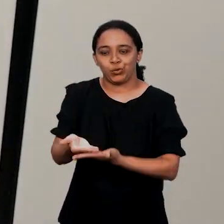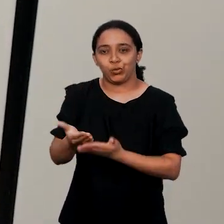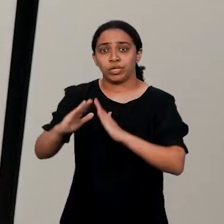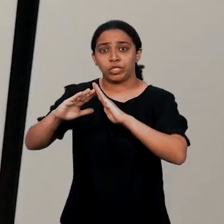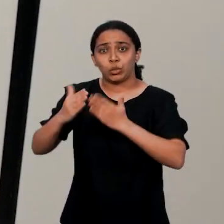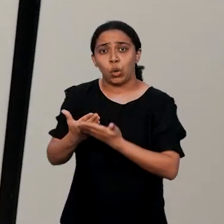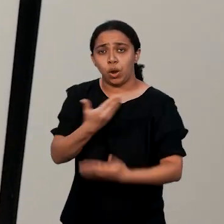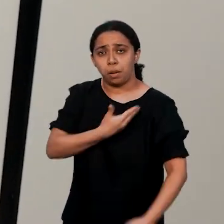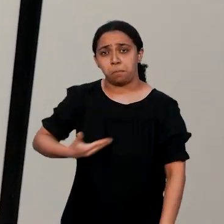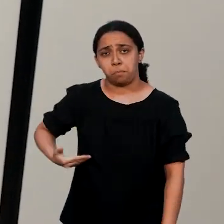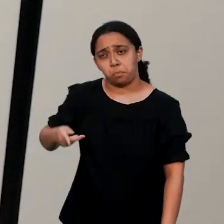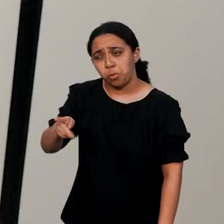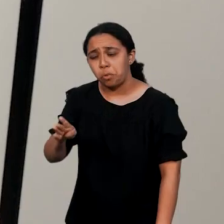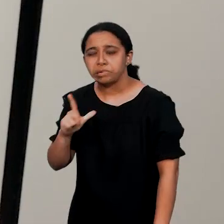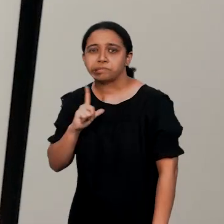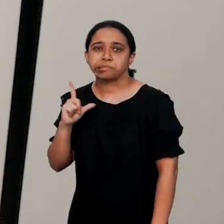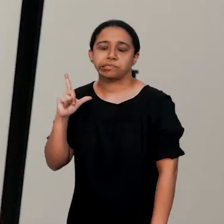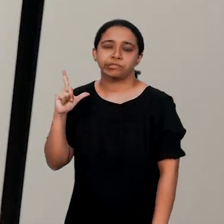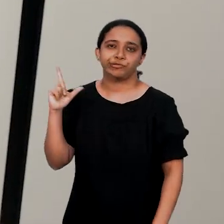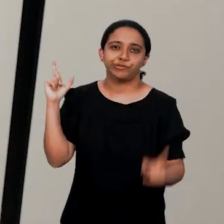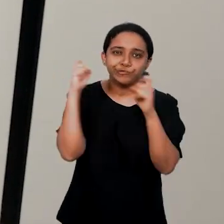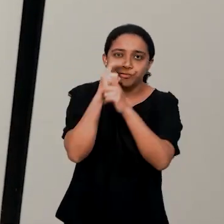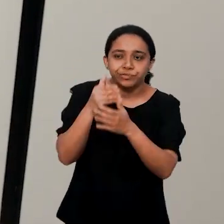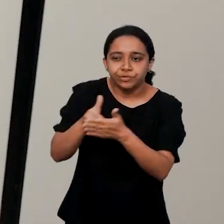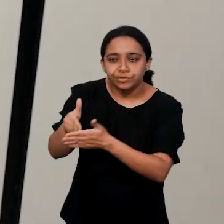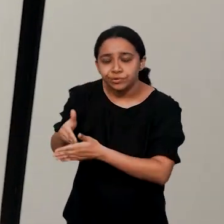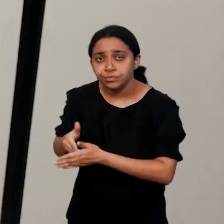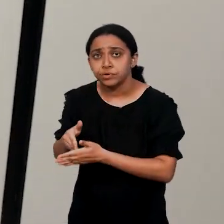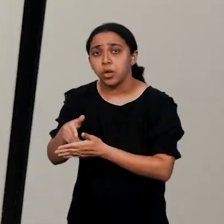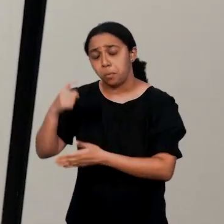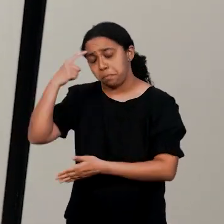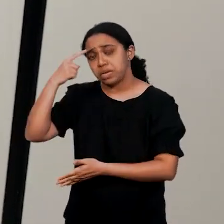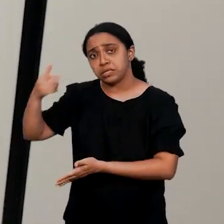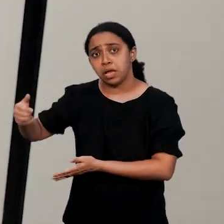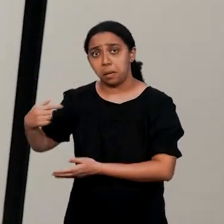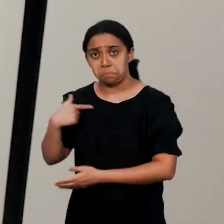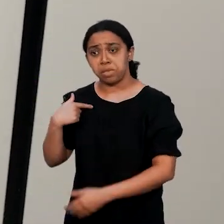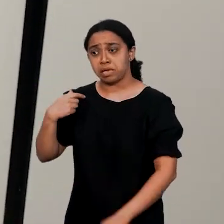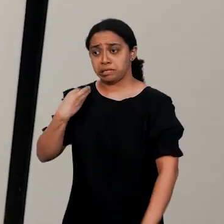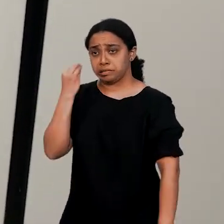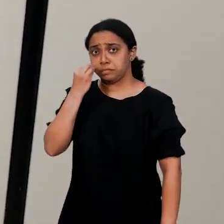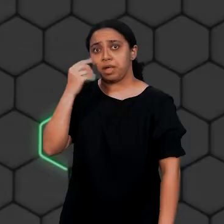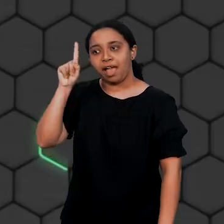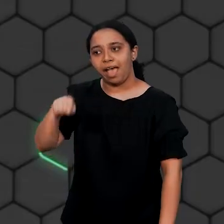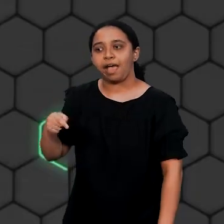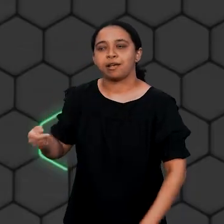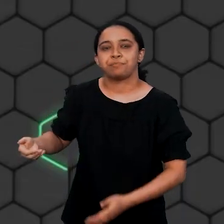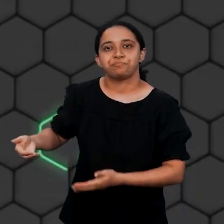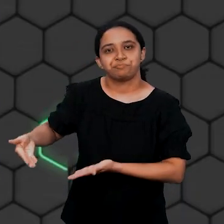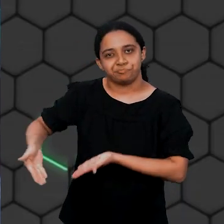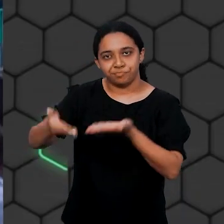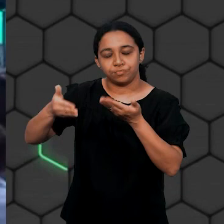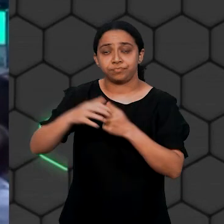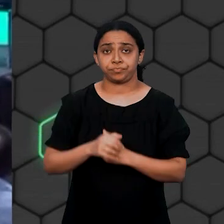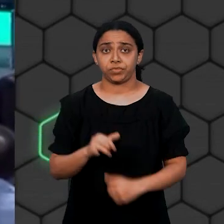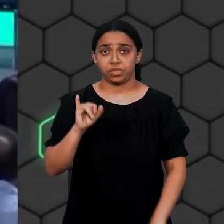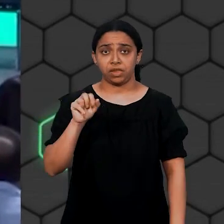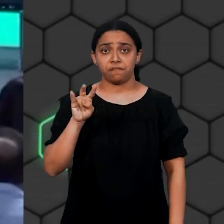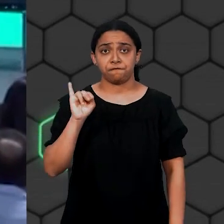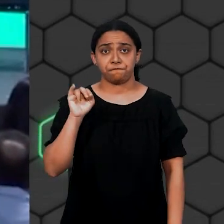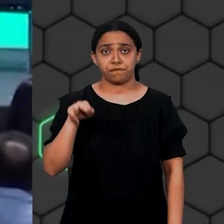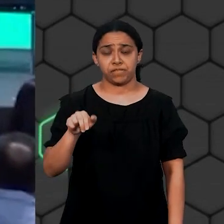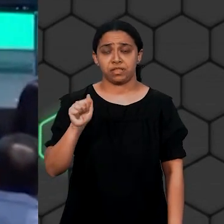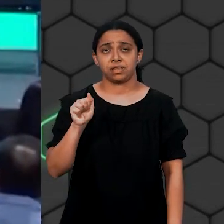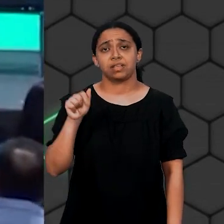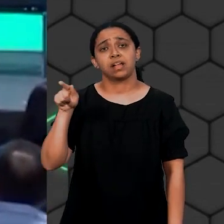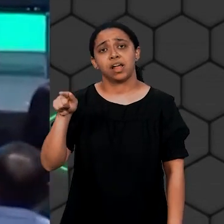escolas públicas, que não têm muita condição, isso eu creio que é um estímulo para eles. Ivna Lohana